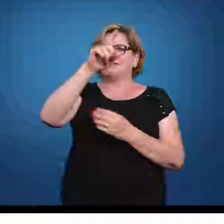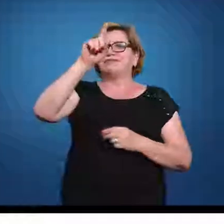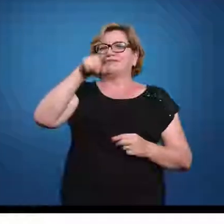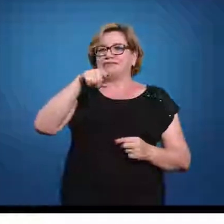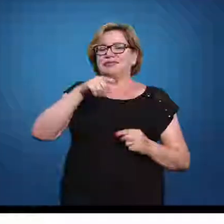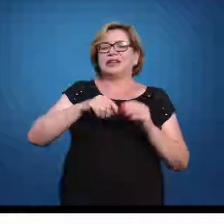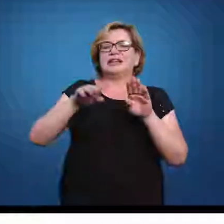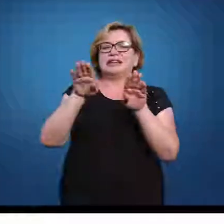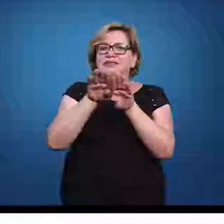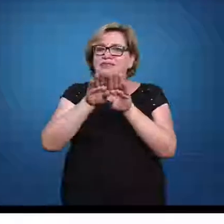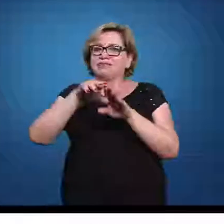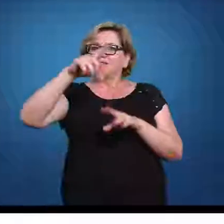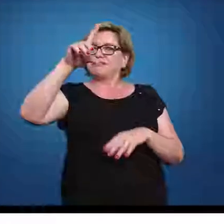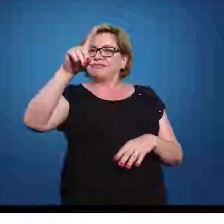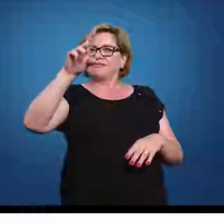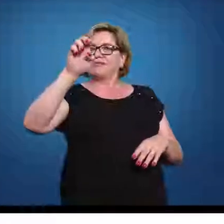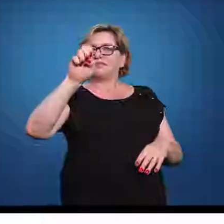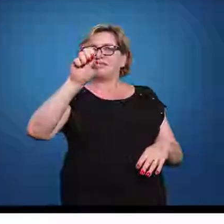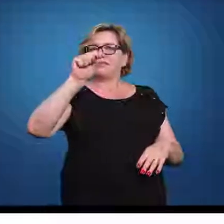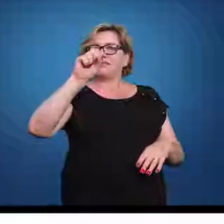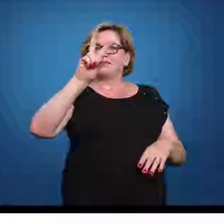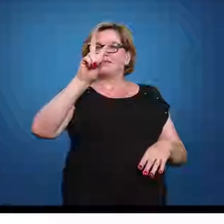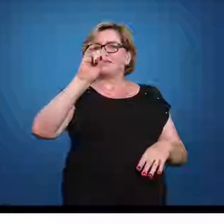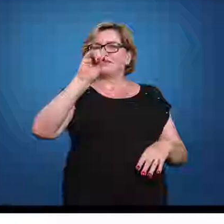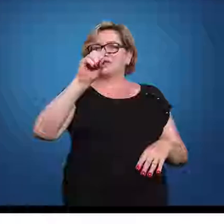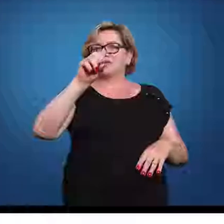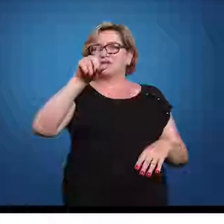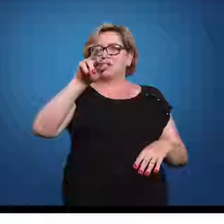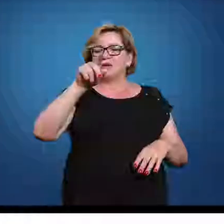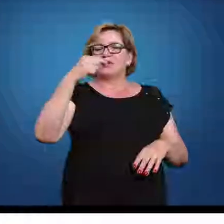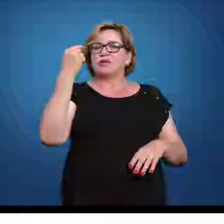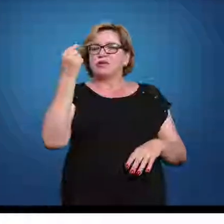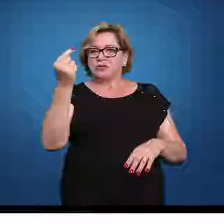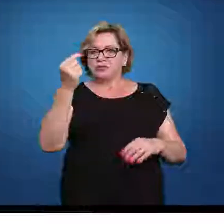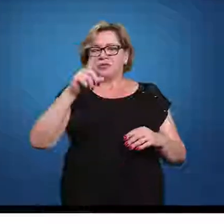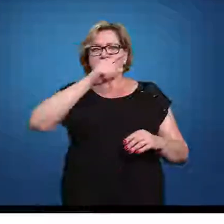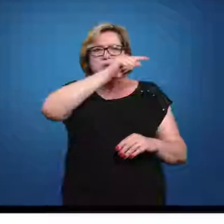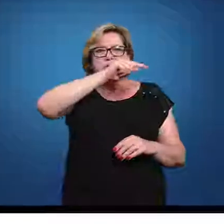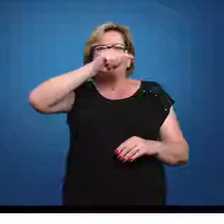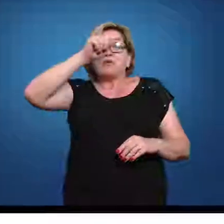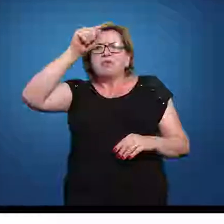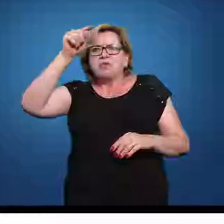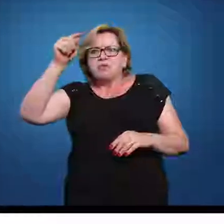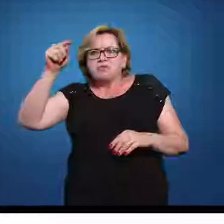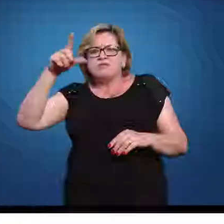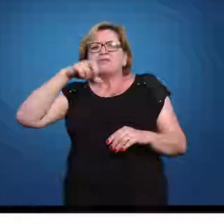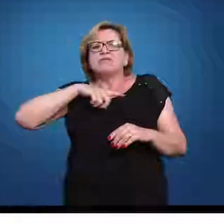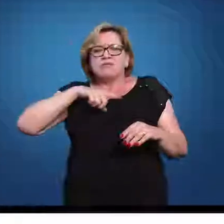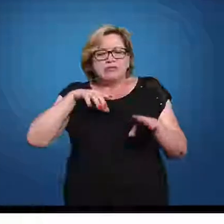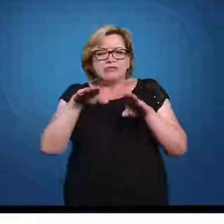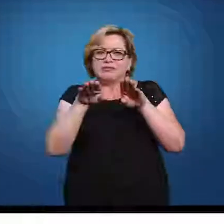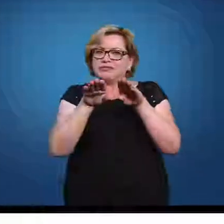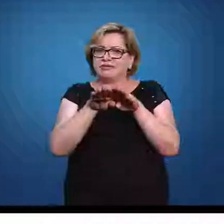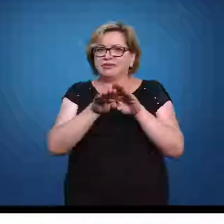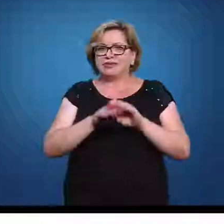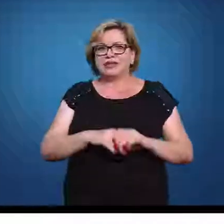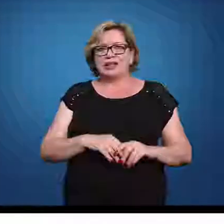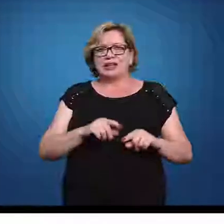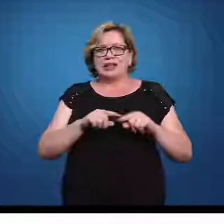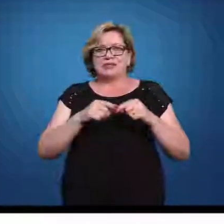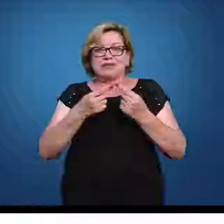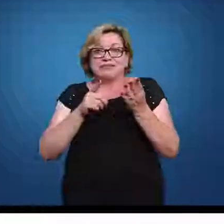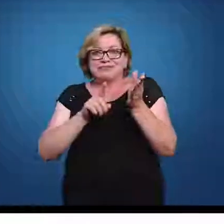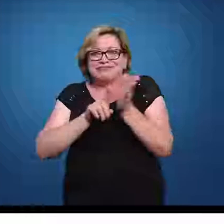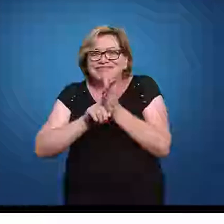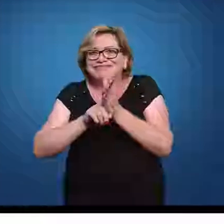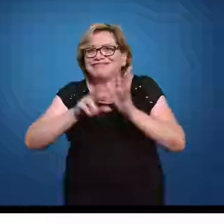1. Então, vamos ter uma curva também, exatamente nos mesmos moldes aqui. Só que a